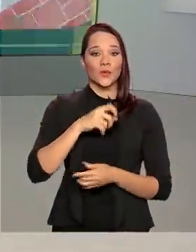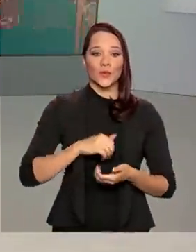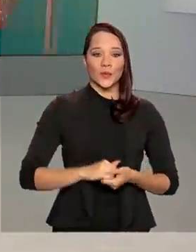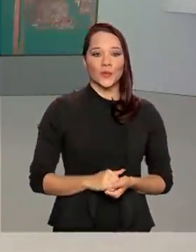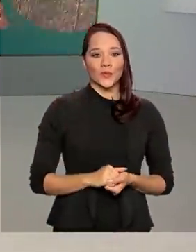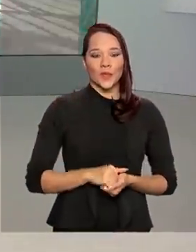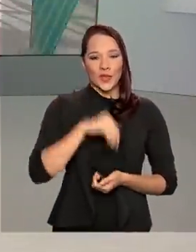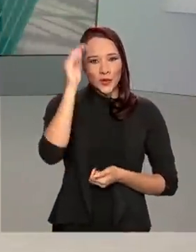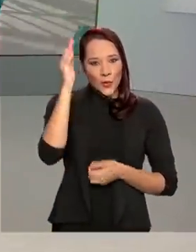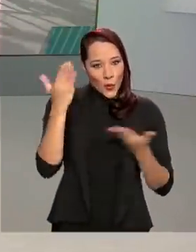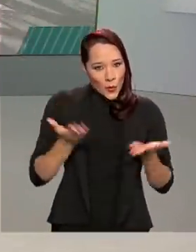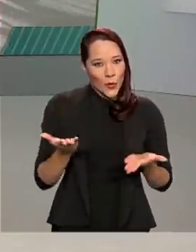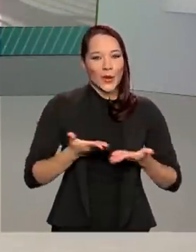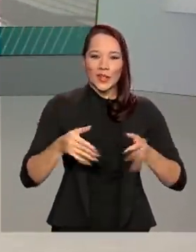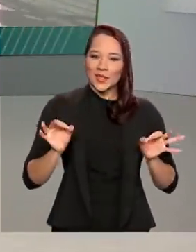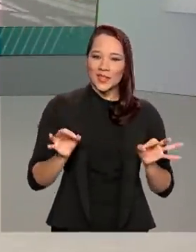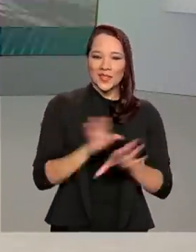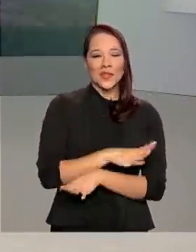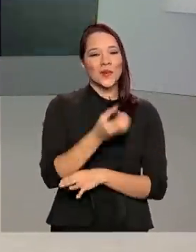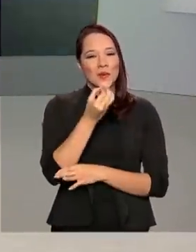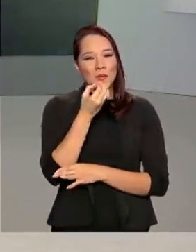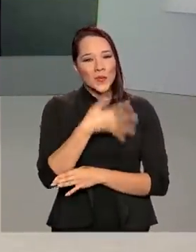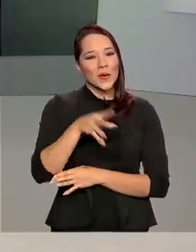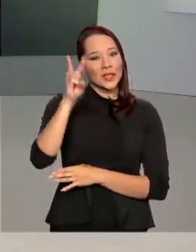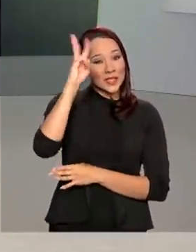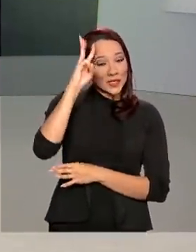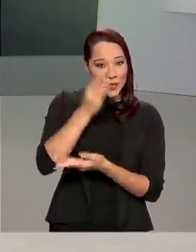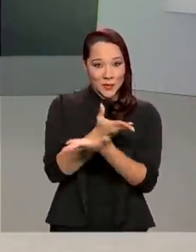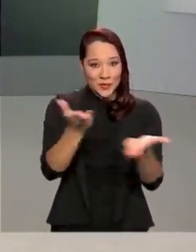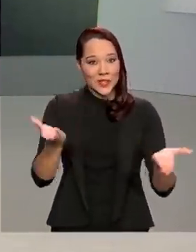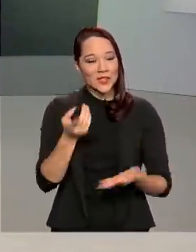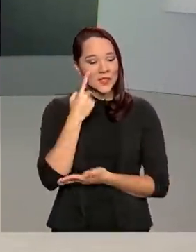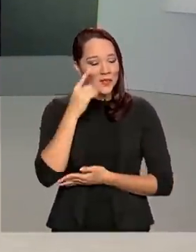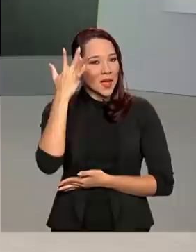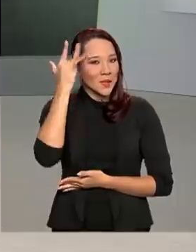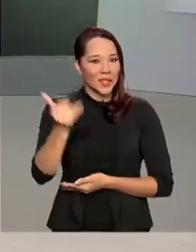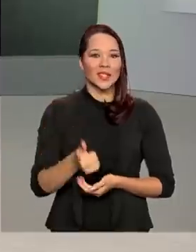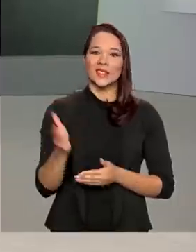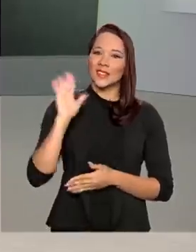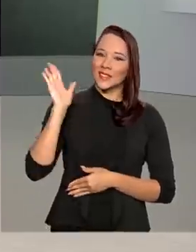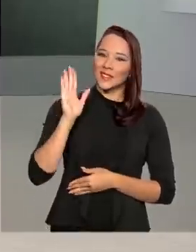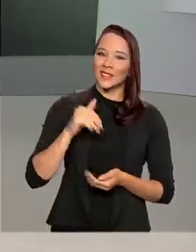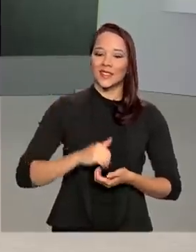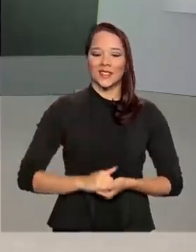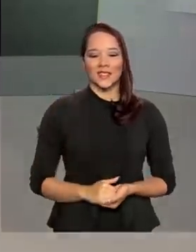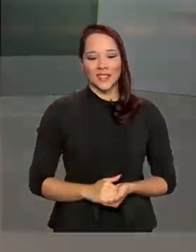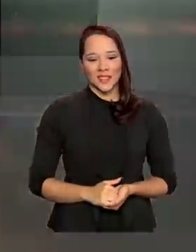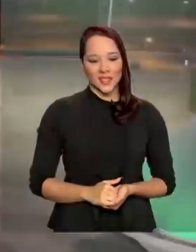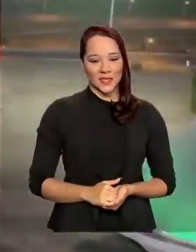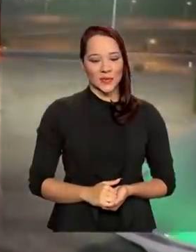O Brasil em Dia termina aqui. Uma ótima terça-feira para você. Nos vemos amanhã. Até lá. Tchau, tchau.